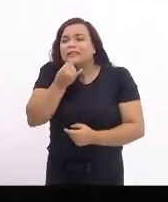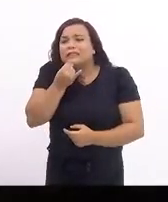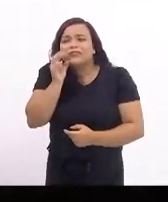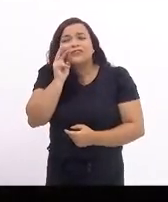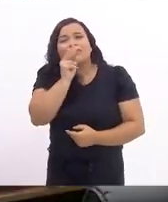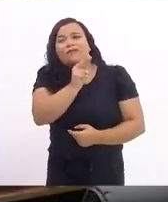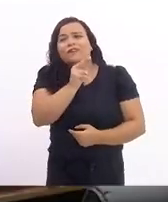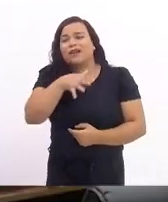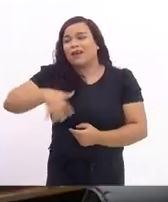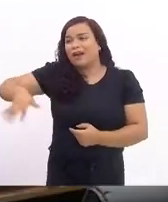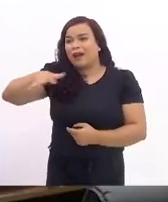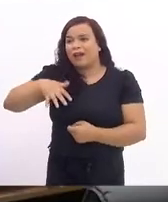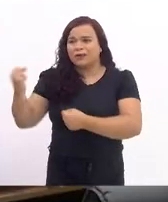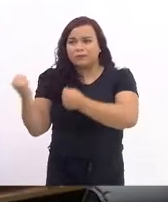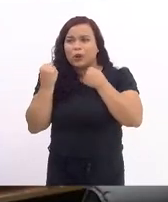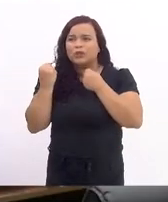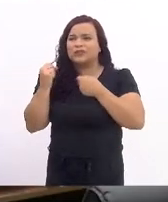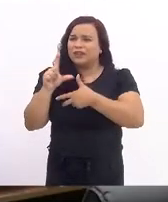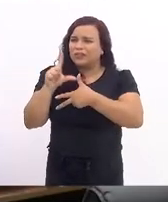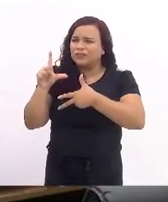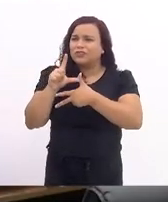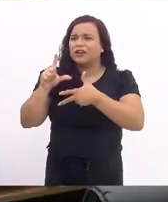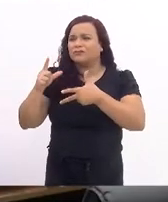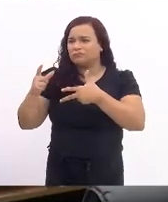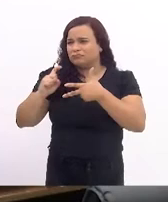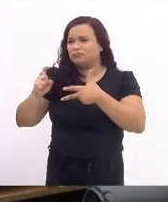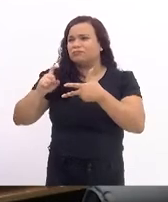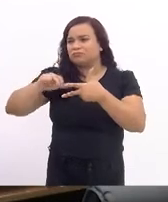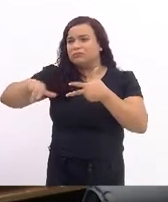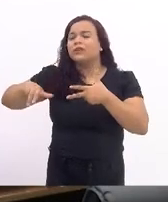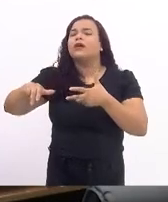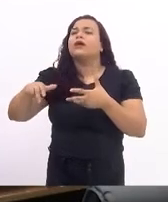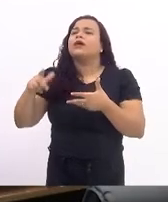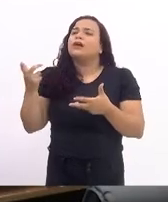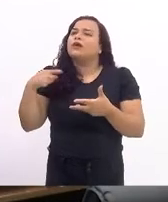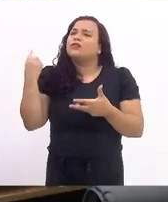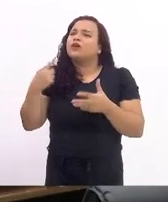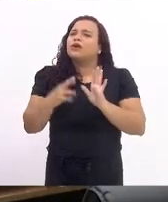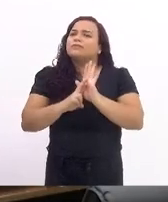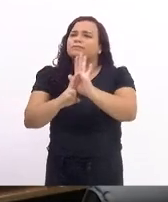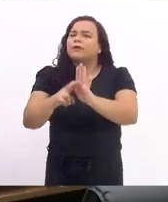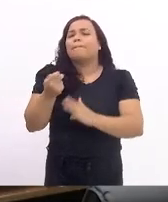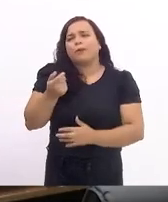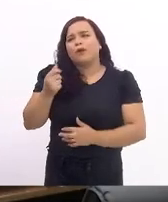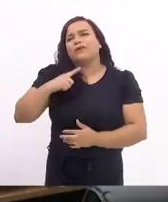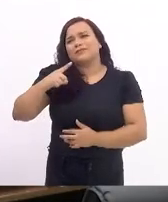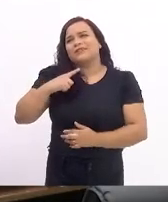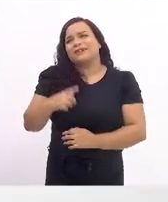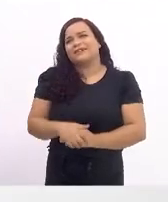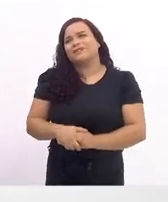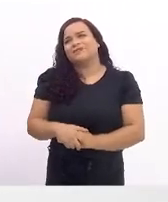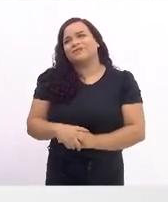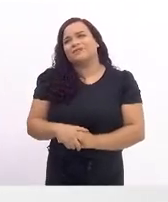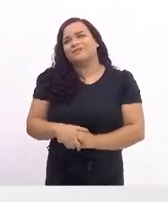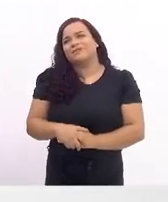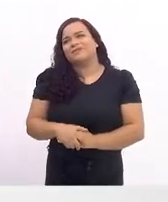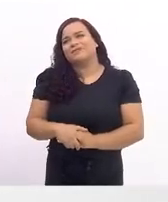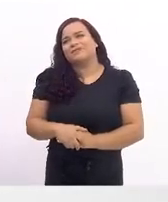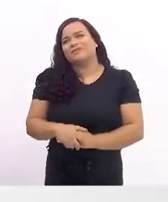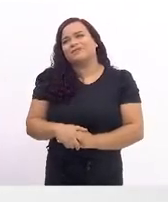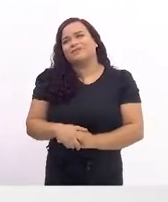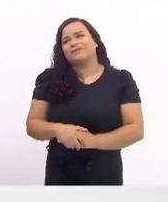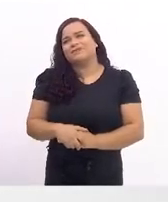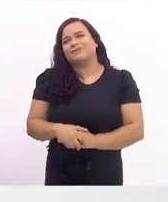ainda somos muito subrepresentados. muito obrigada. Então, por isso que eu acho simbólico te dar essa rosa aqui nos dias de hoje,